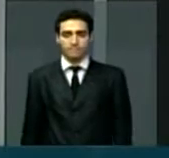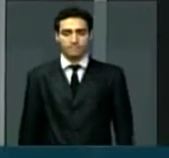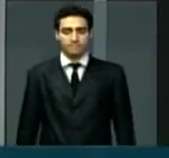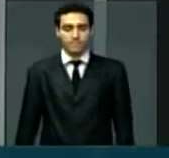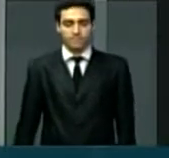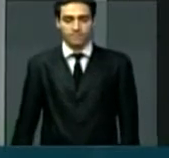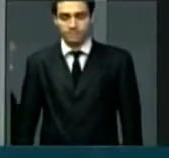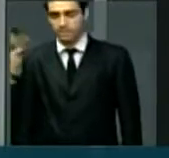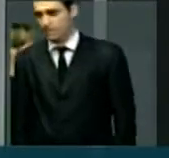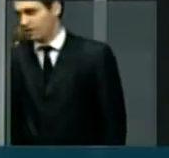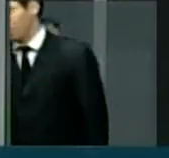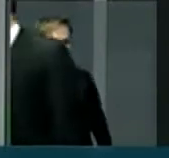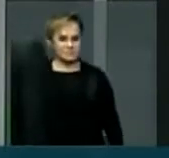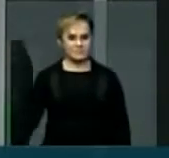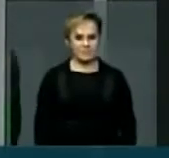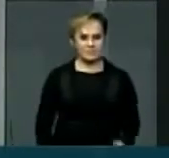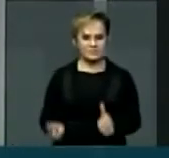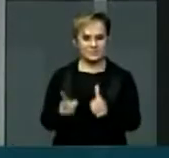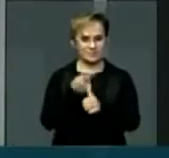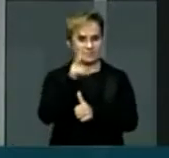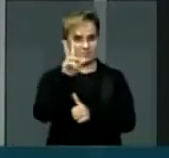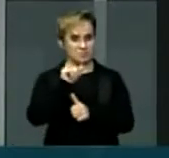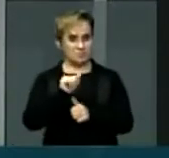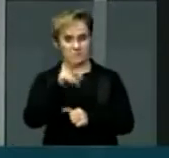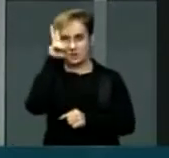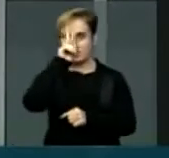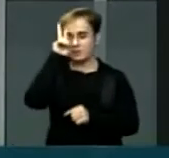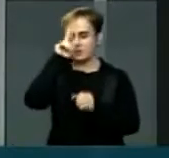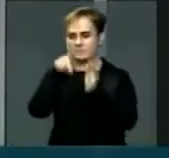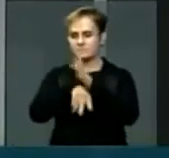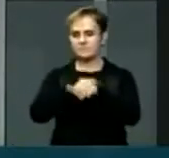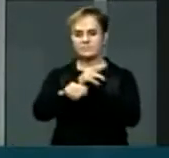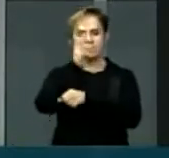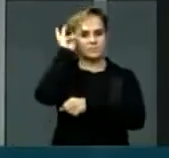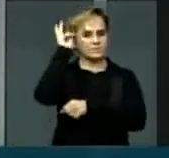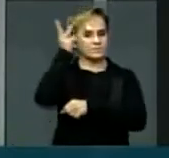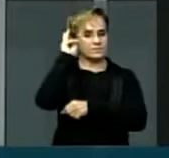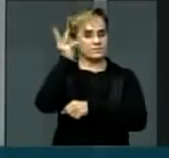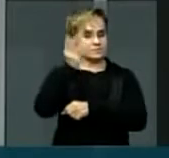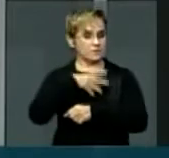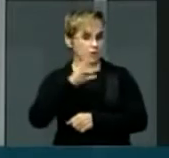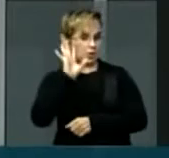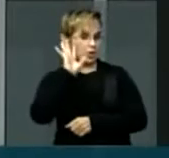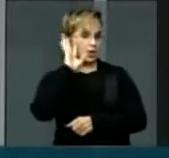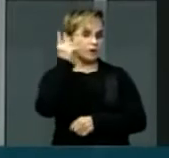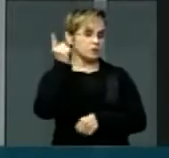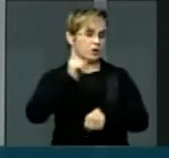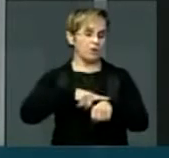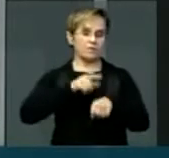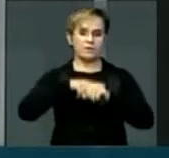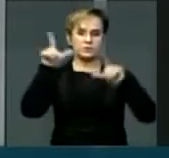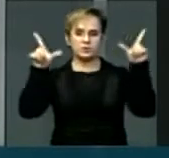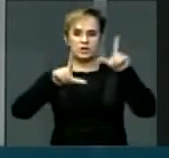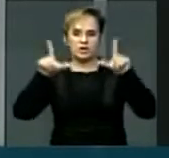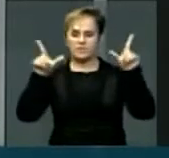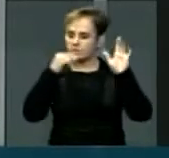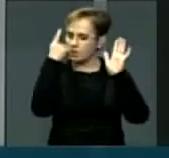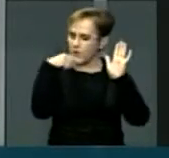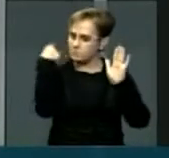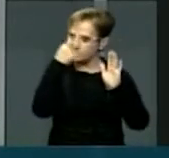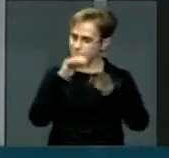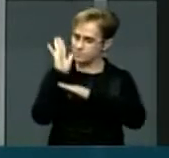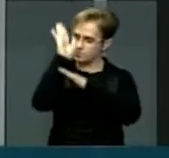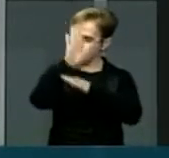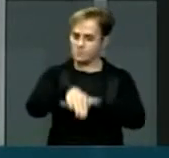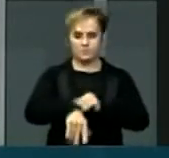Maranhão que um canal de TV aberta resolve, durante quatro dias, da Praça Maria Aragão, que